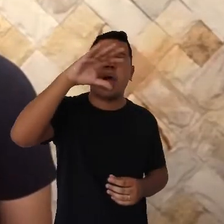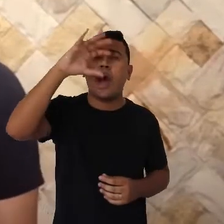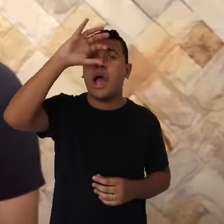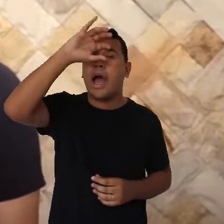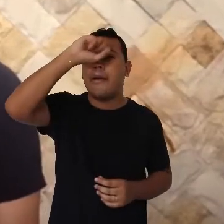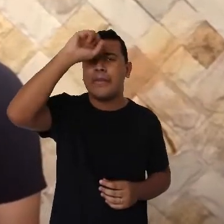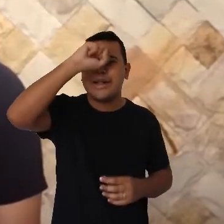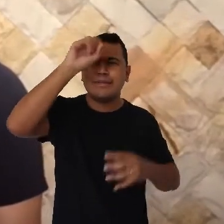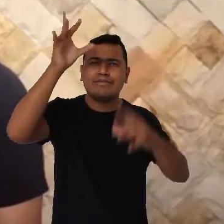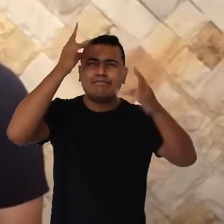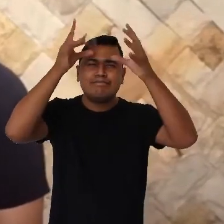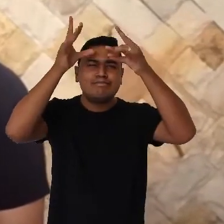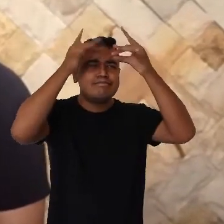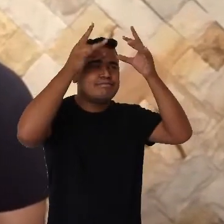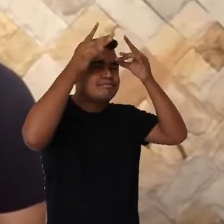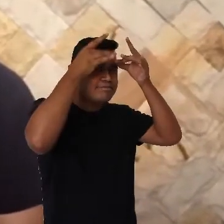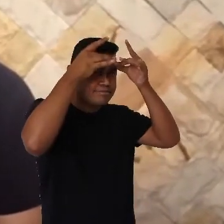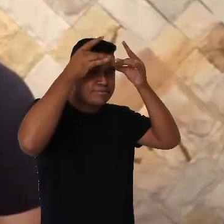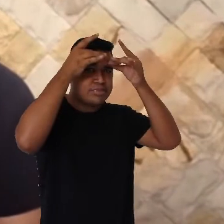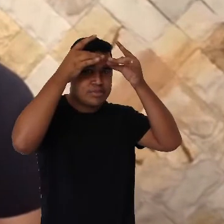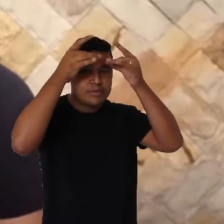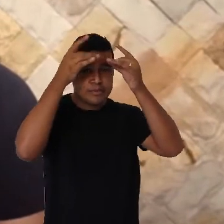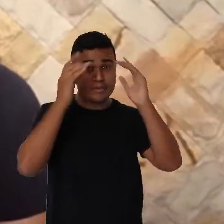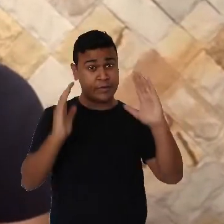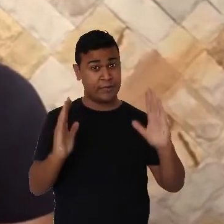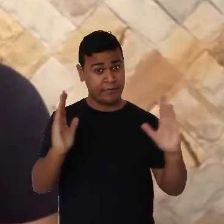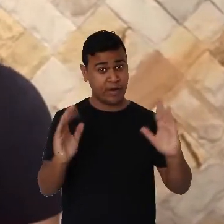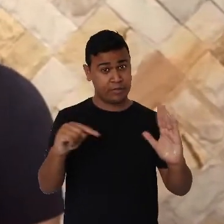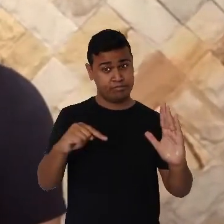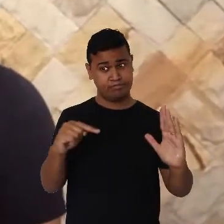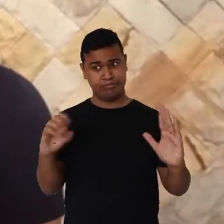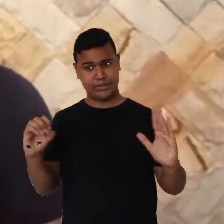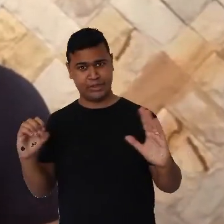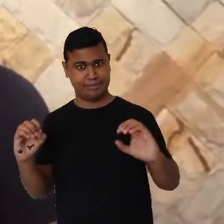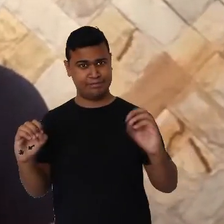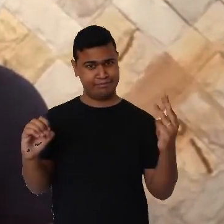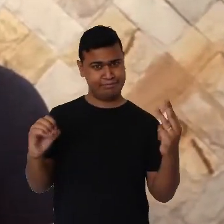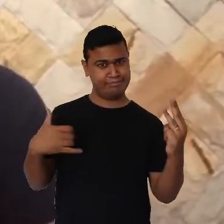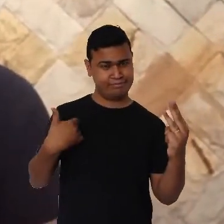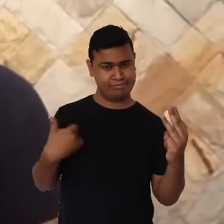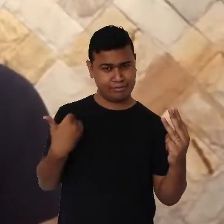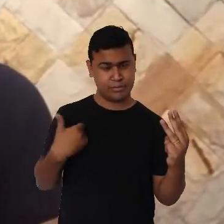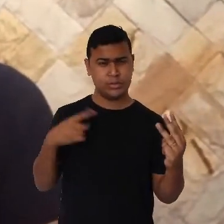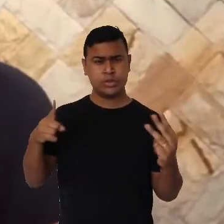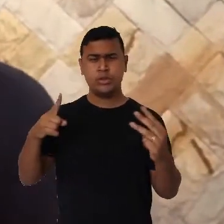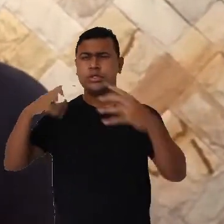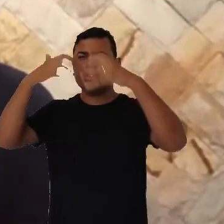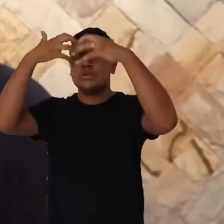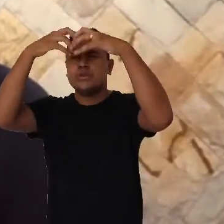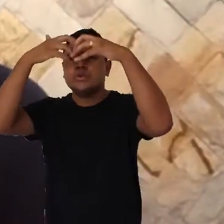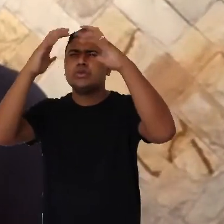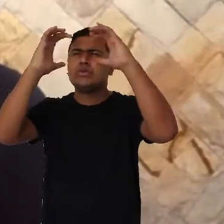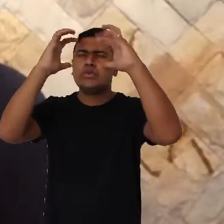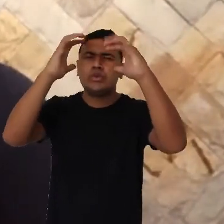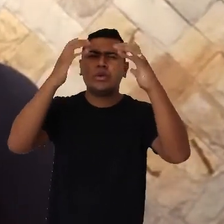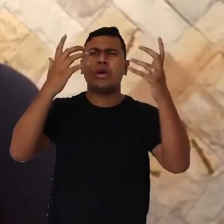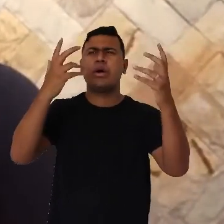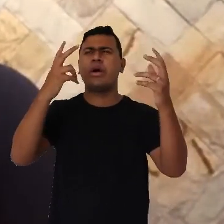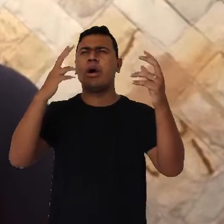ambiente. Nesta fase, o desenvolvimento do cérebro e das funções relacionadas à audição, visão,